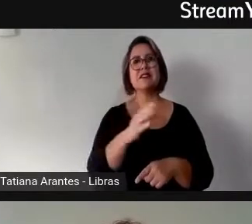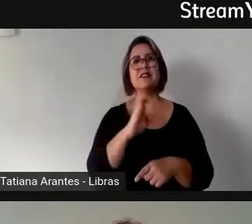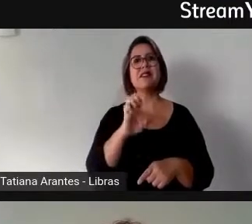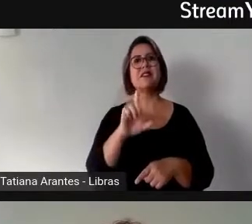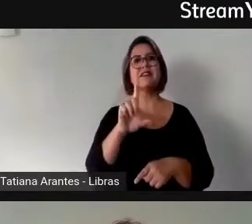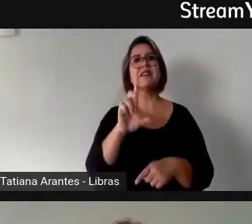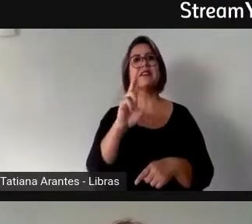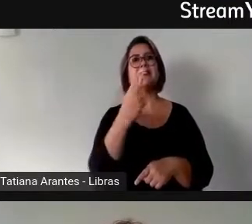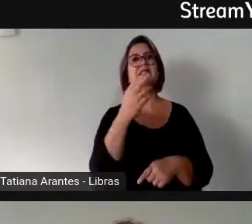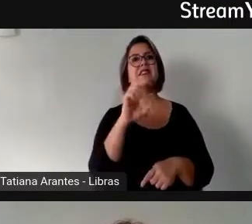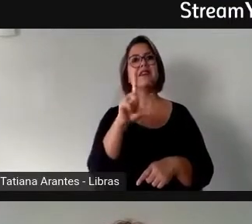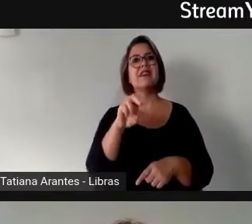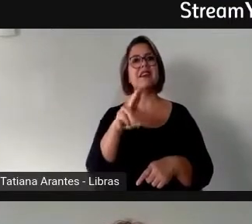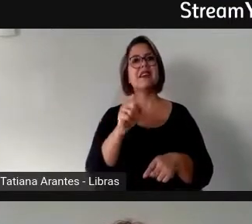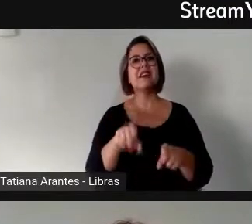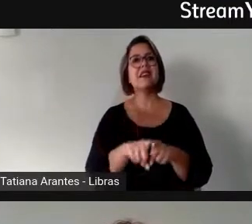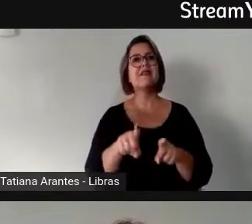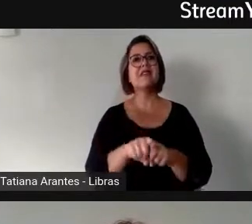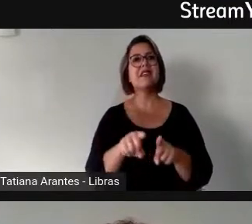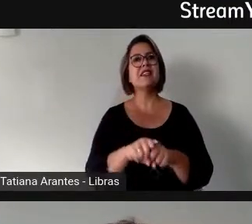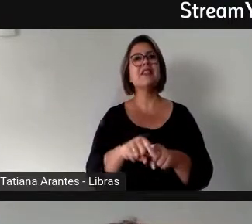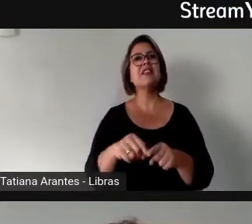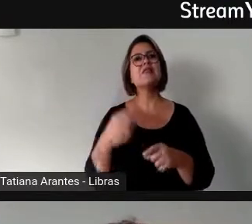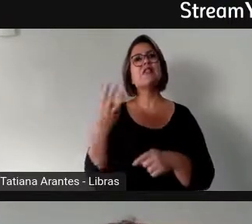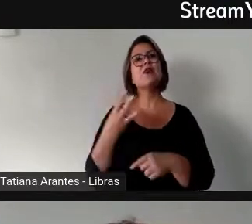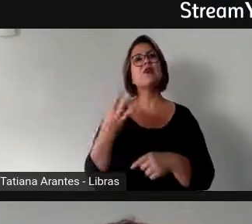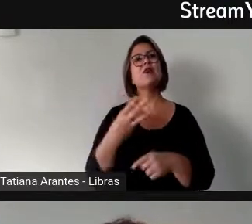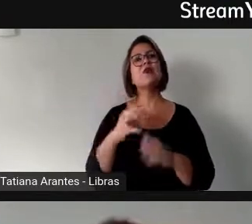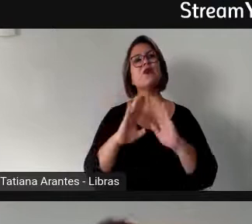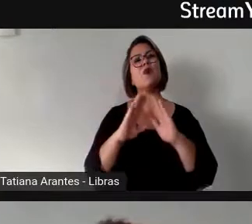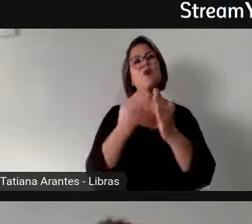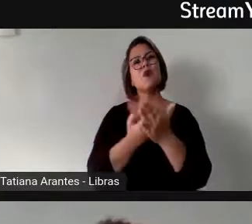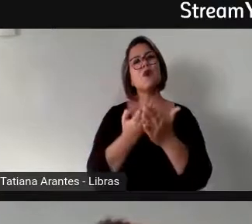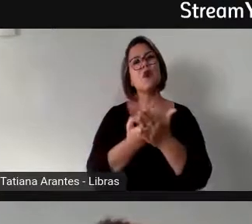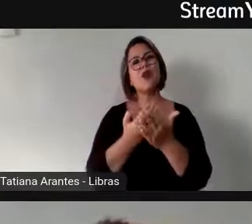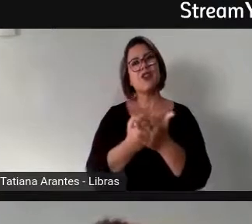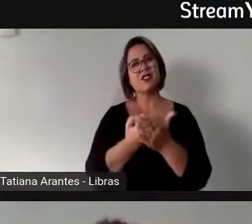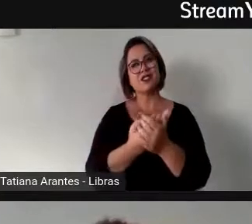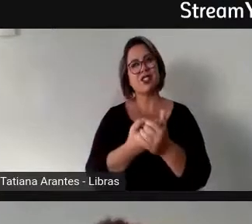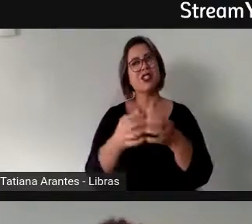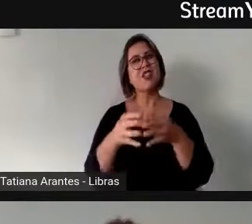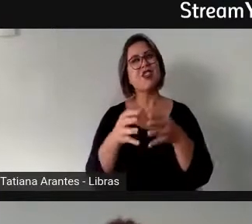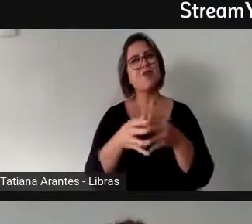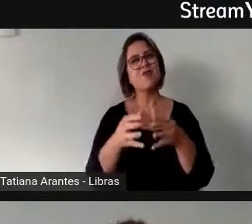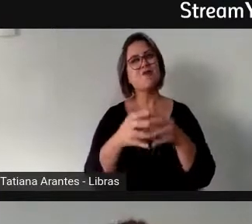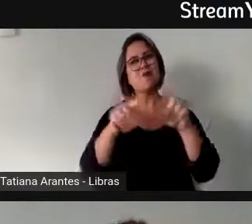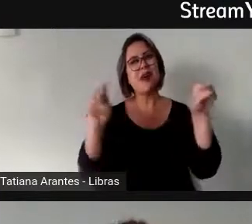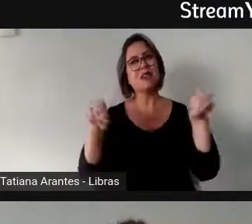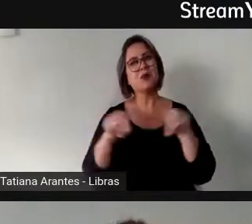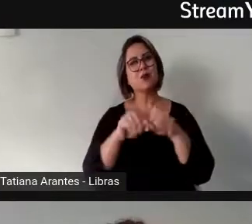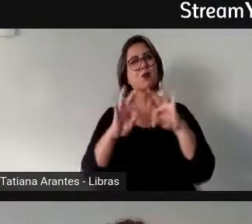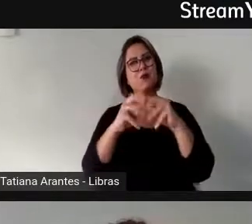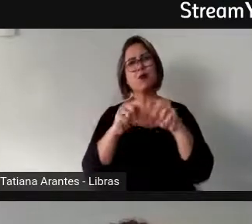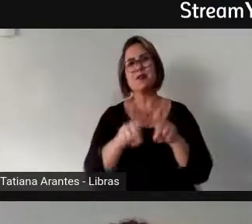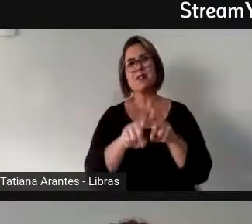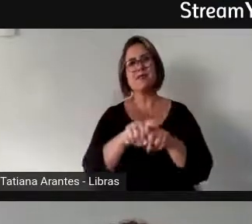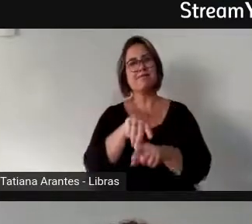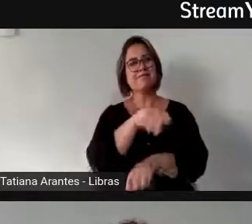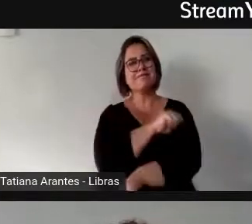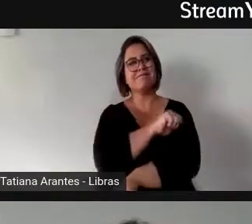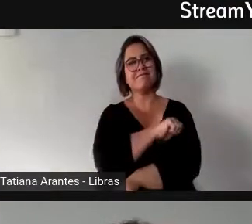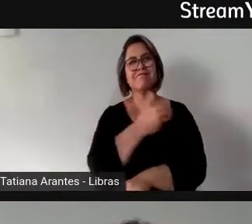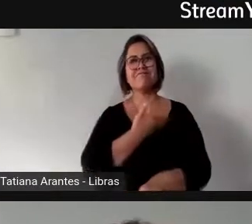do colégio Dom Serafim e está uma turma inteira de alunos nos ouvindo. Excelente. Os seus colegas, Daniela, estão